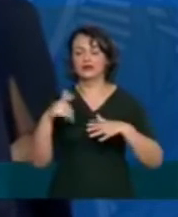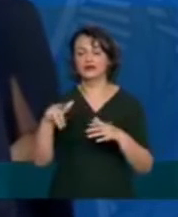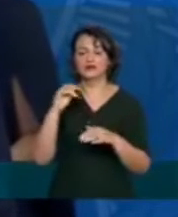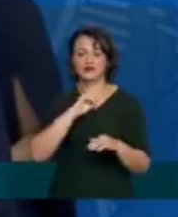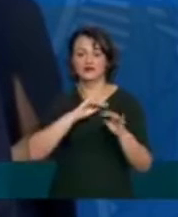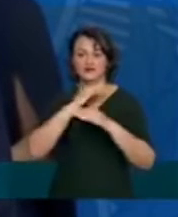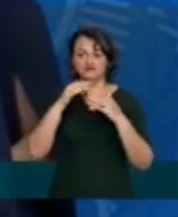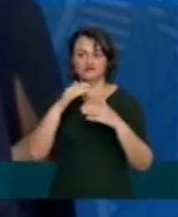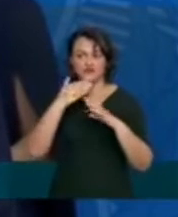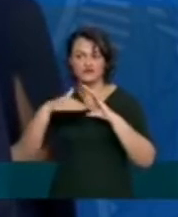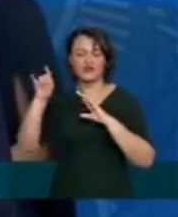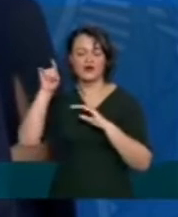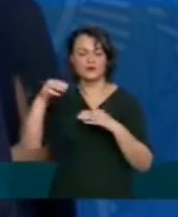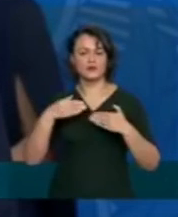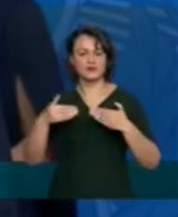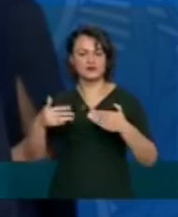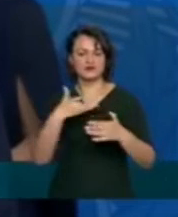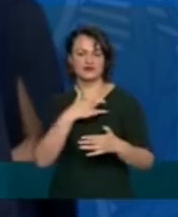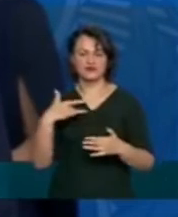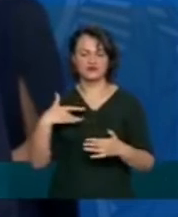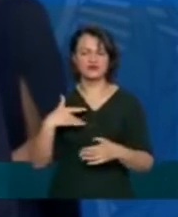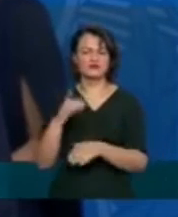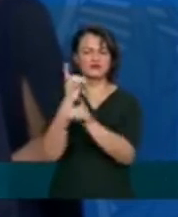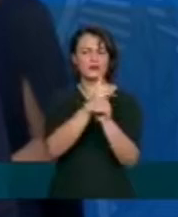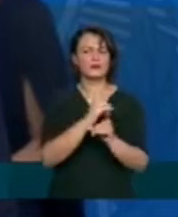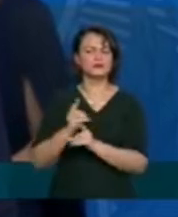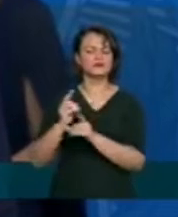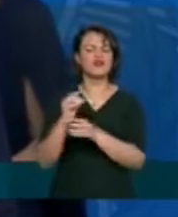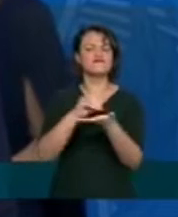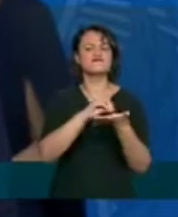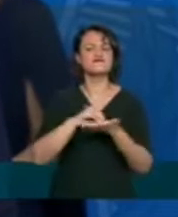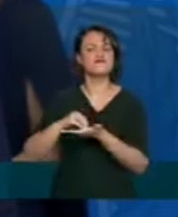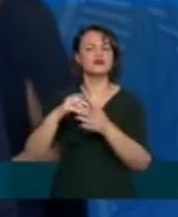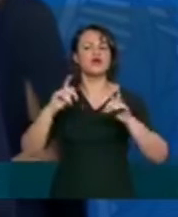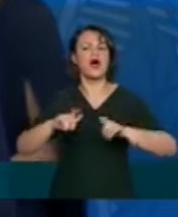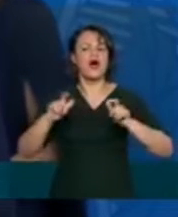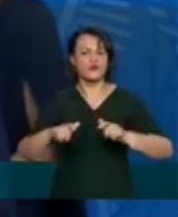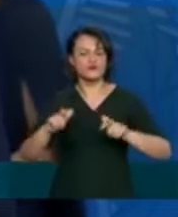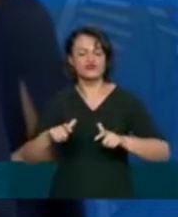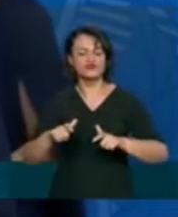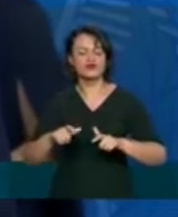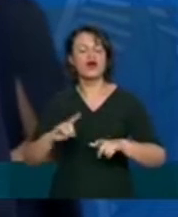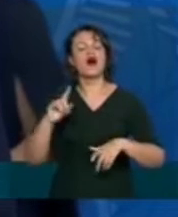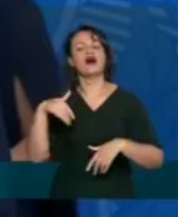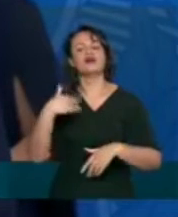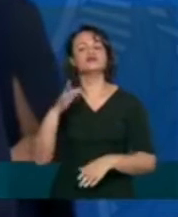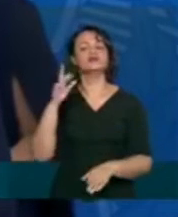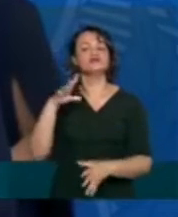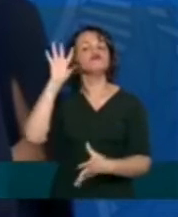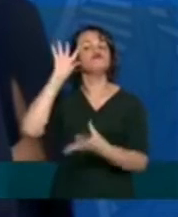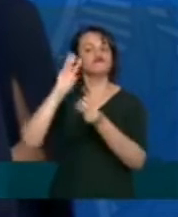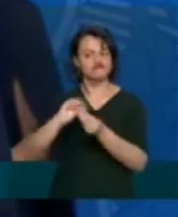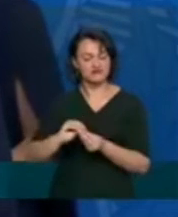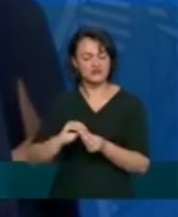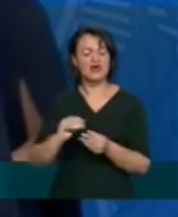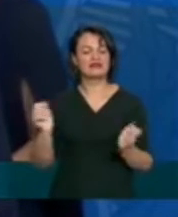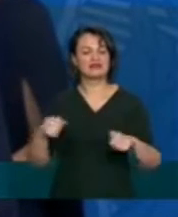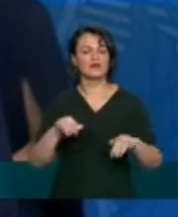Saúde justamente para tentar identificar os gargalos e prestar apoio para que as informações sejam